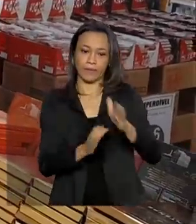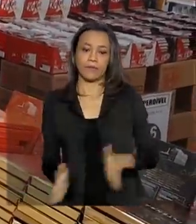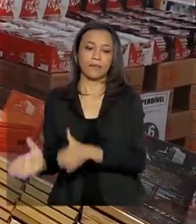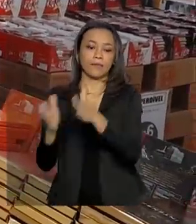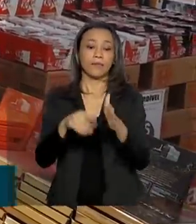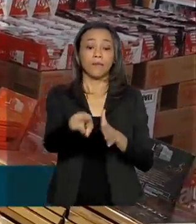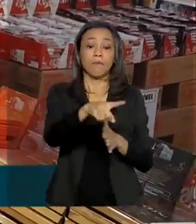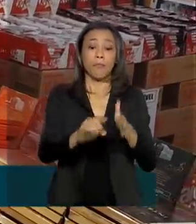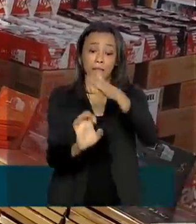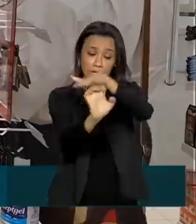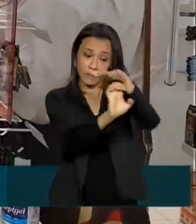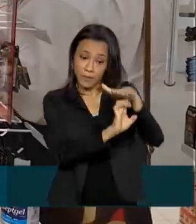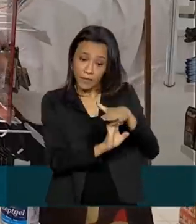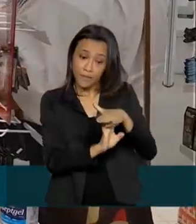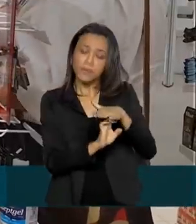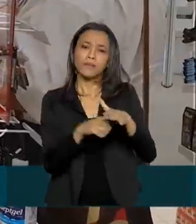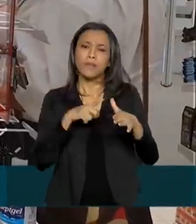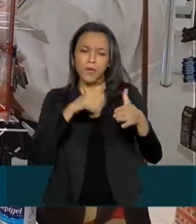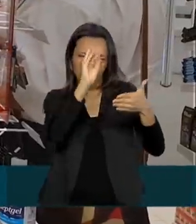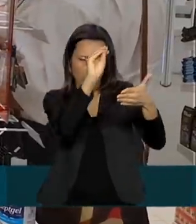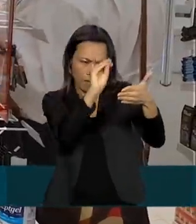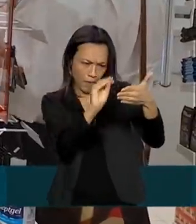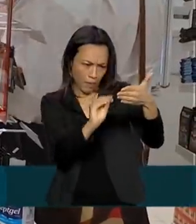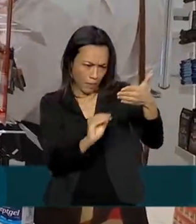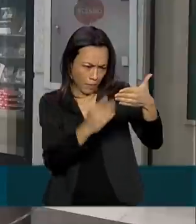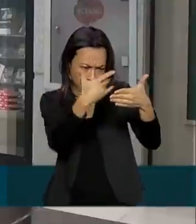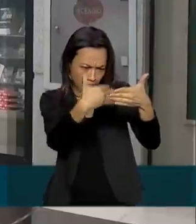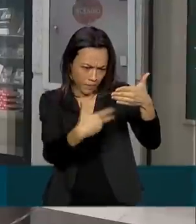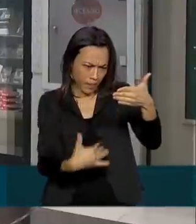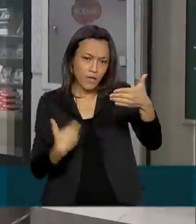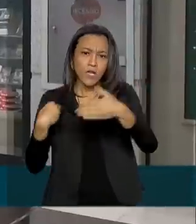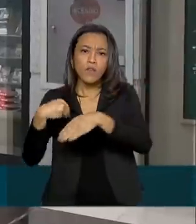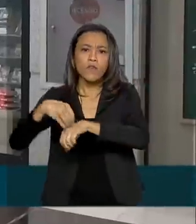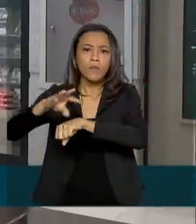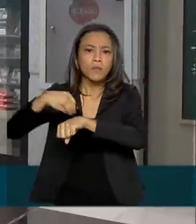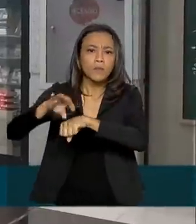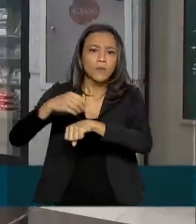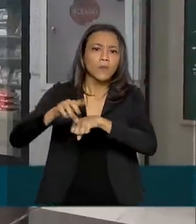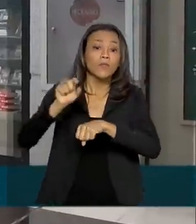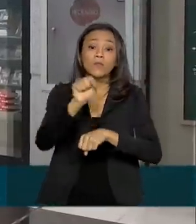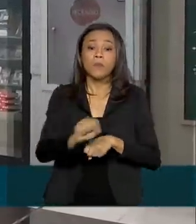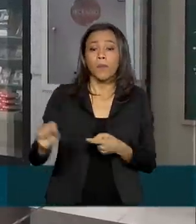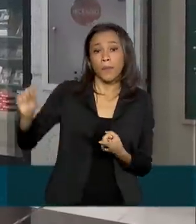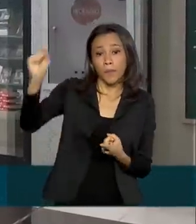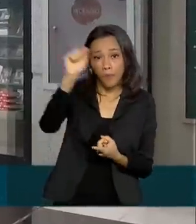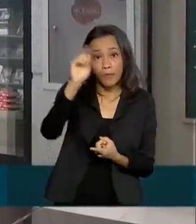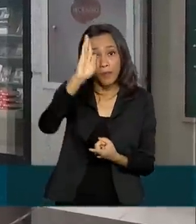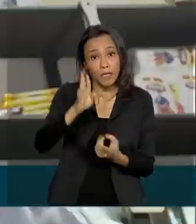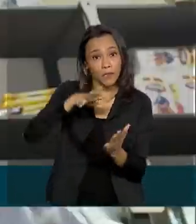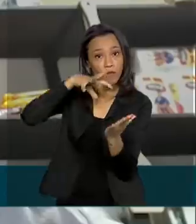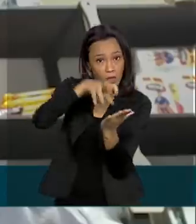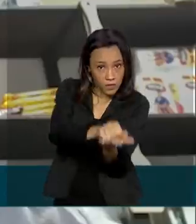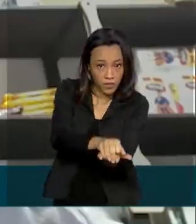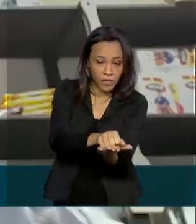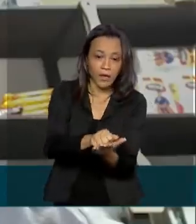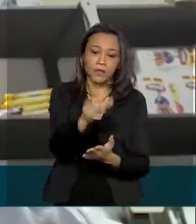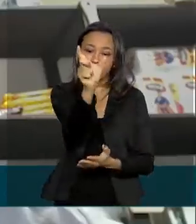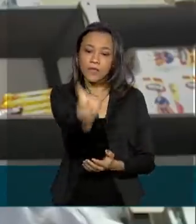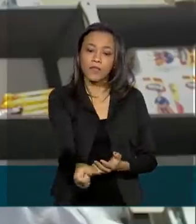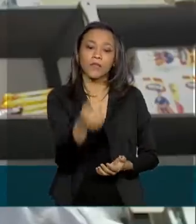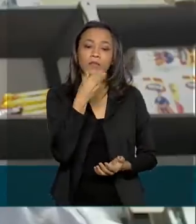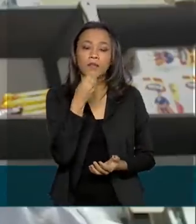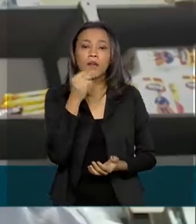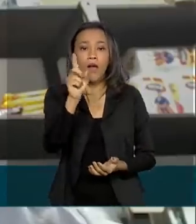mostra informações atualizadas sobre os estabelecimentos comerciais registrados no país. Bruno é